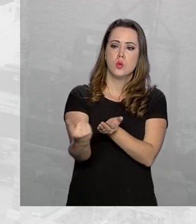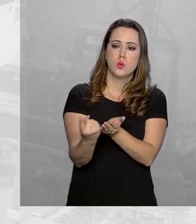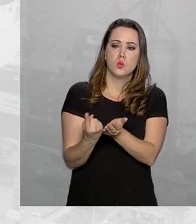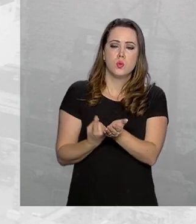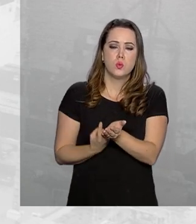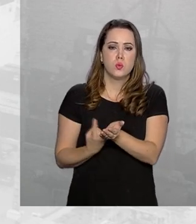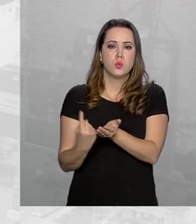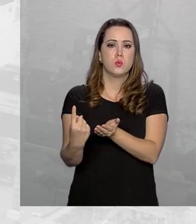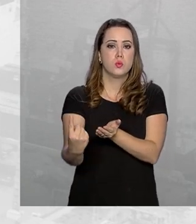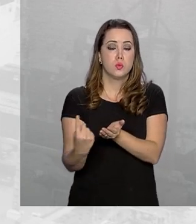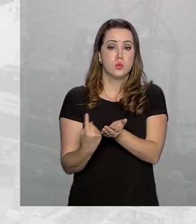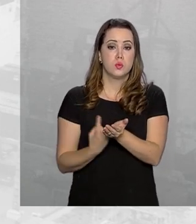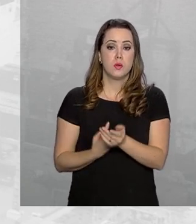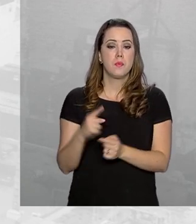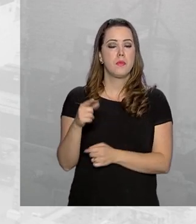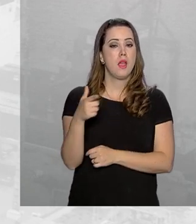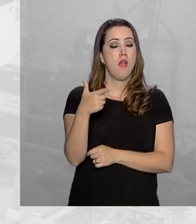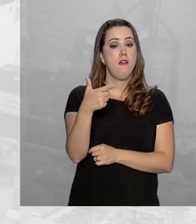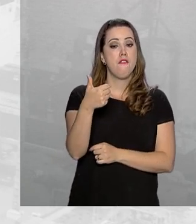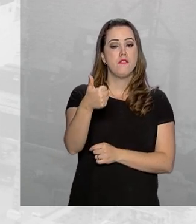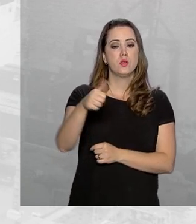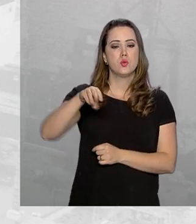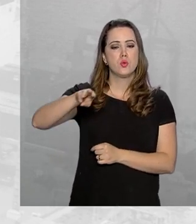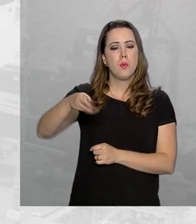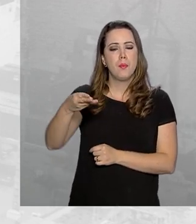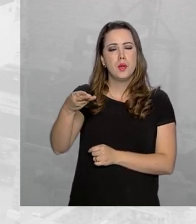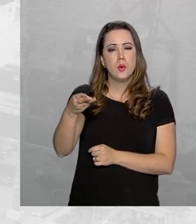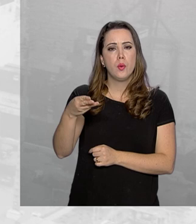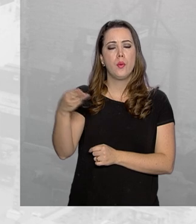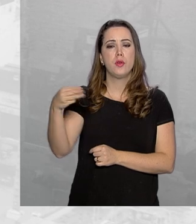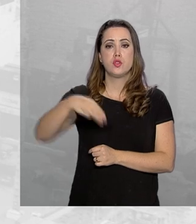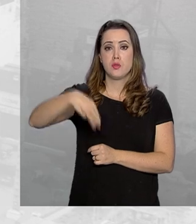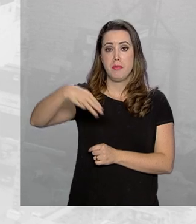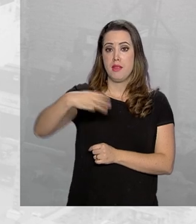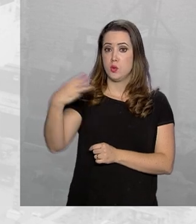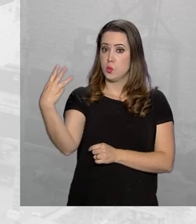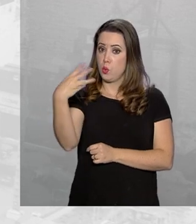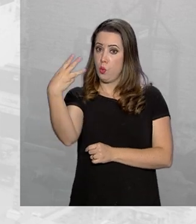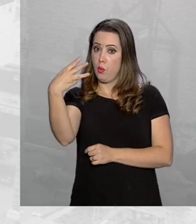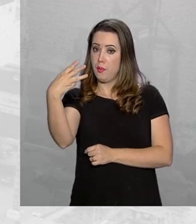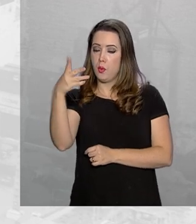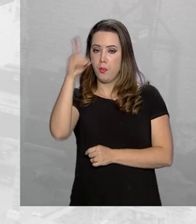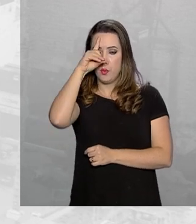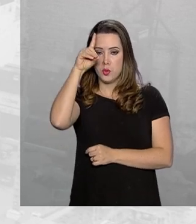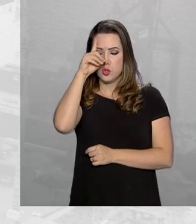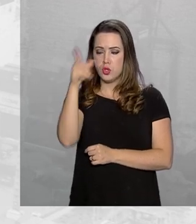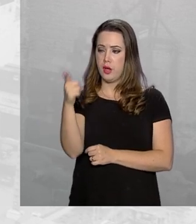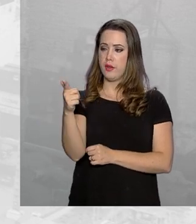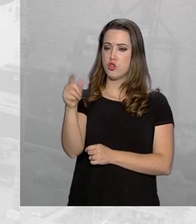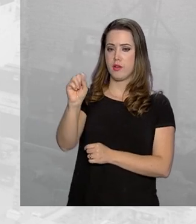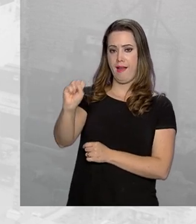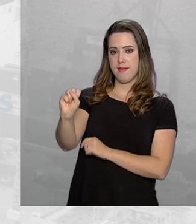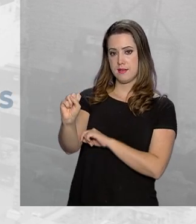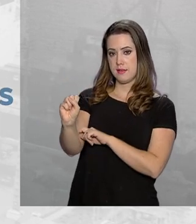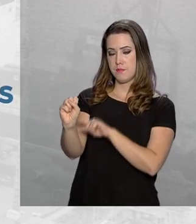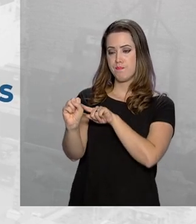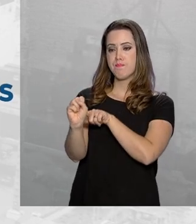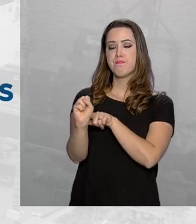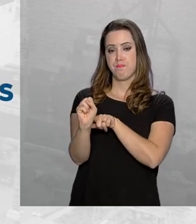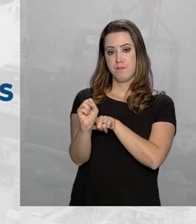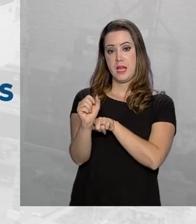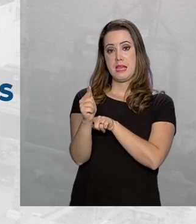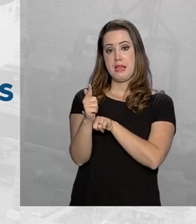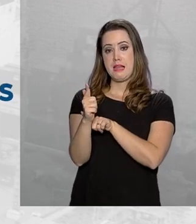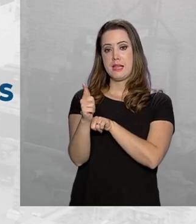21 milhões de metros cúbicos de gás natural por dia. Também está prevista a construção de duas usinas termoelétricas